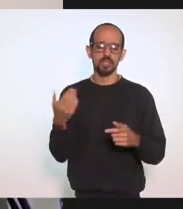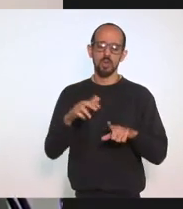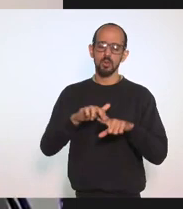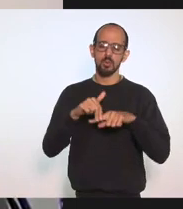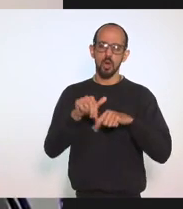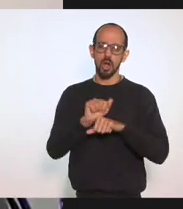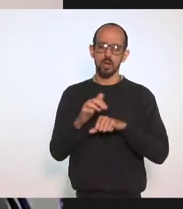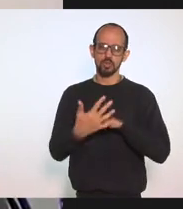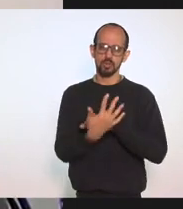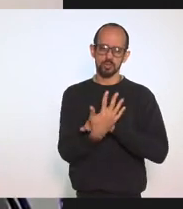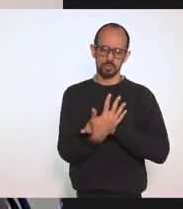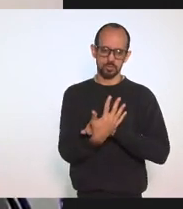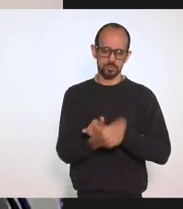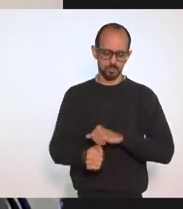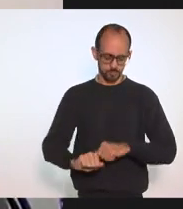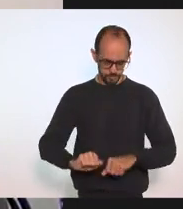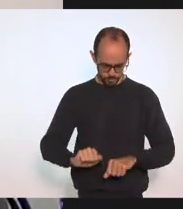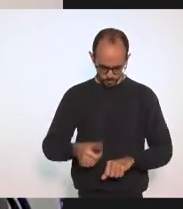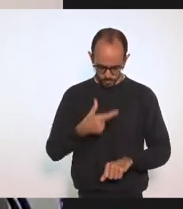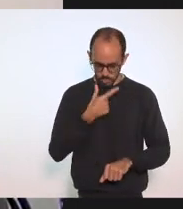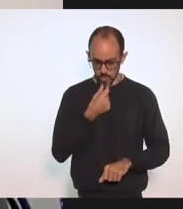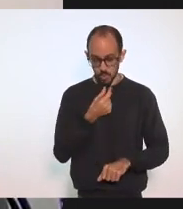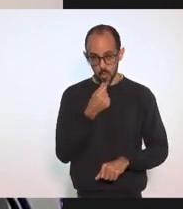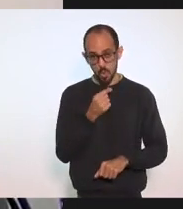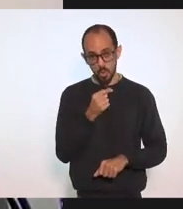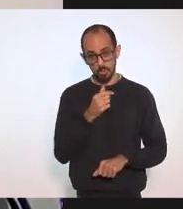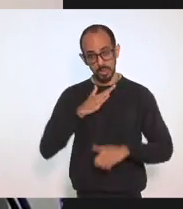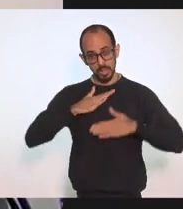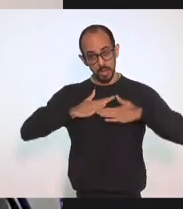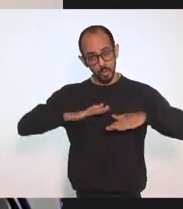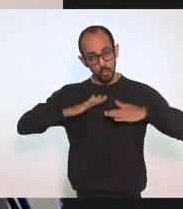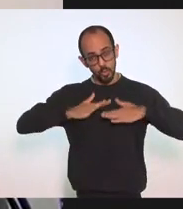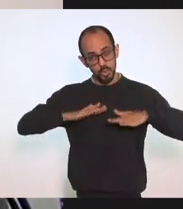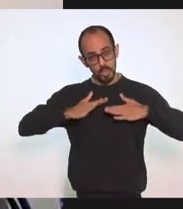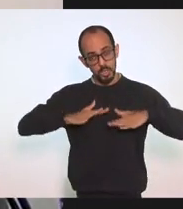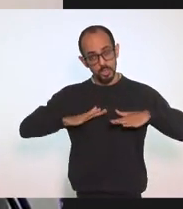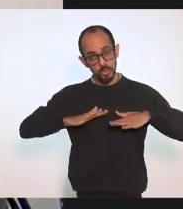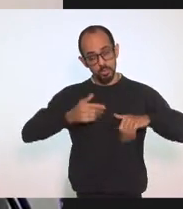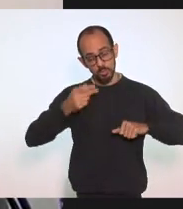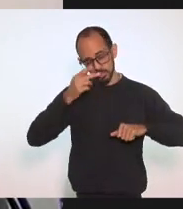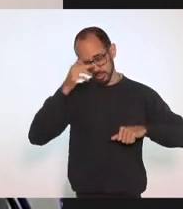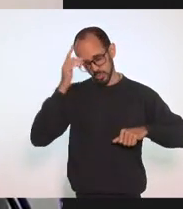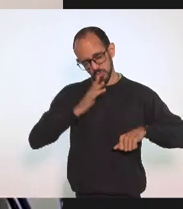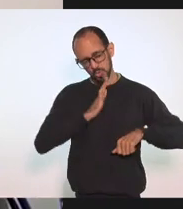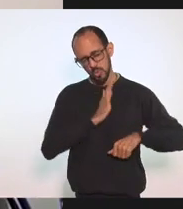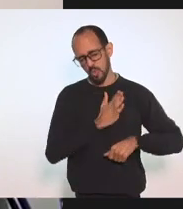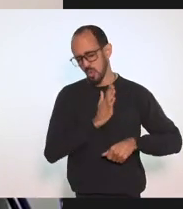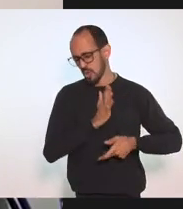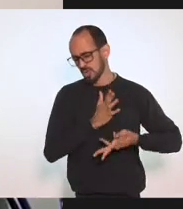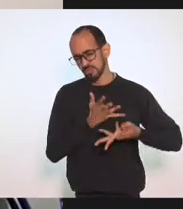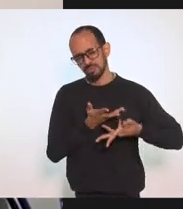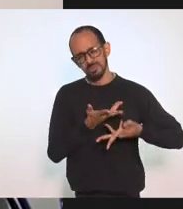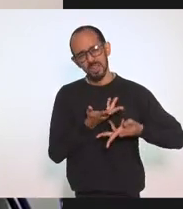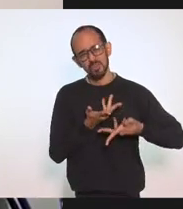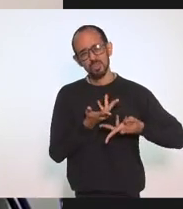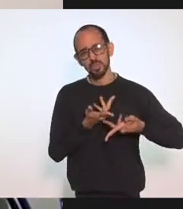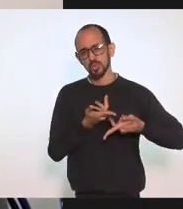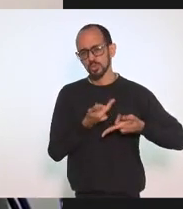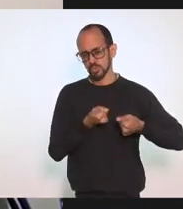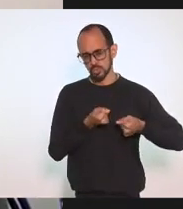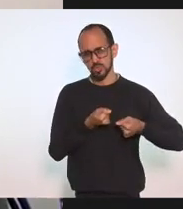Covid-19 Homem Homem Manso Pessoa De um coração Maravilhoso